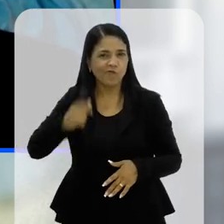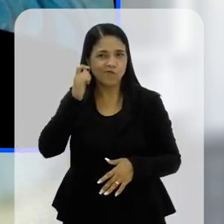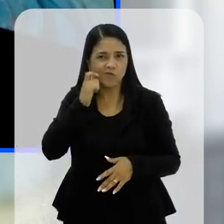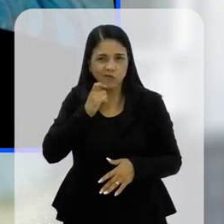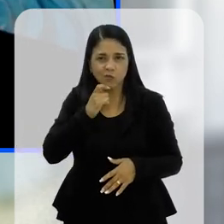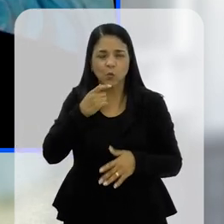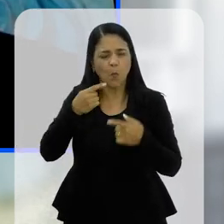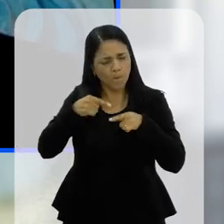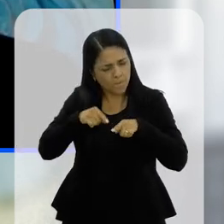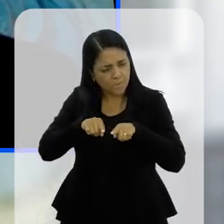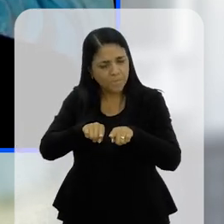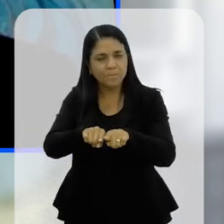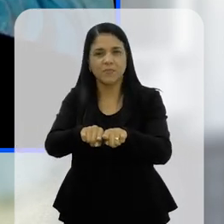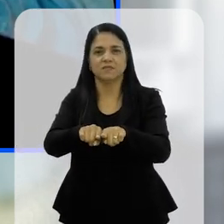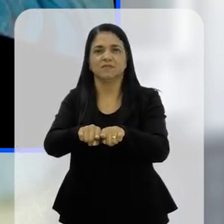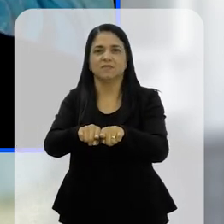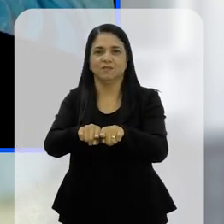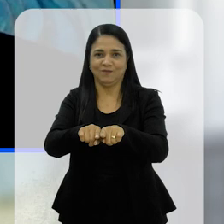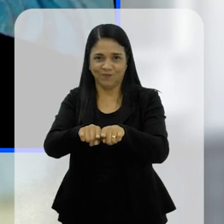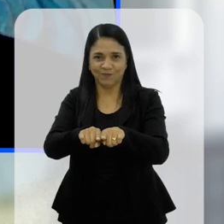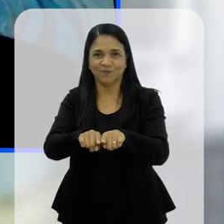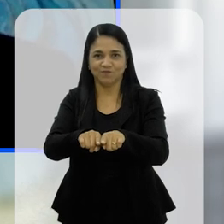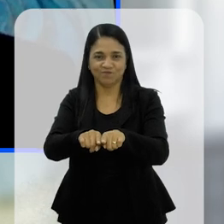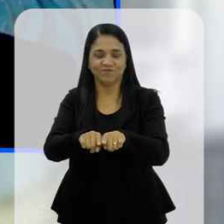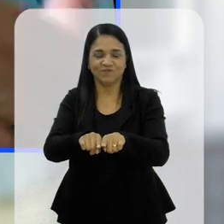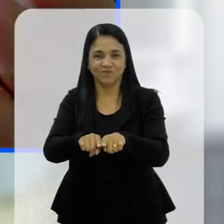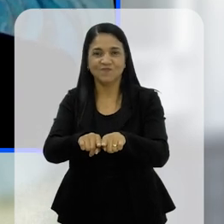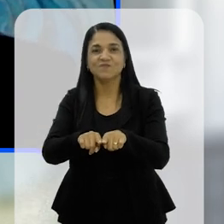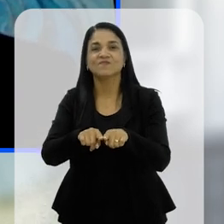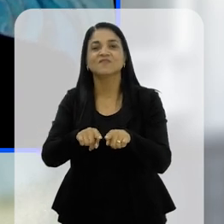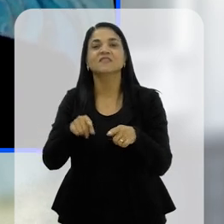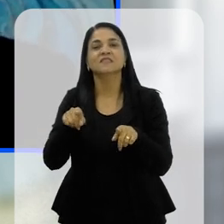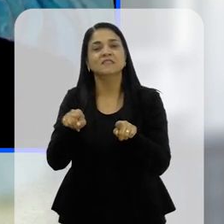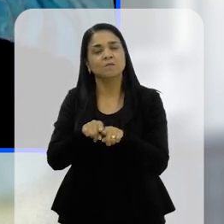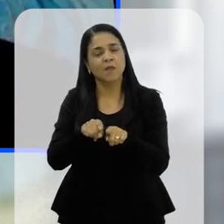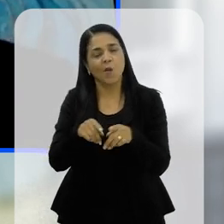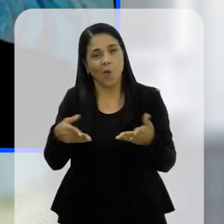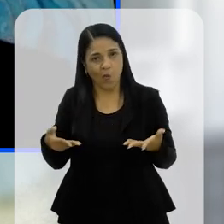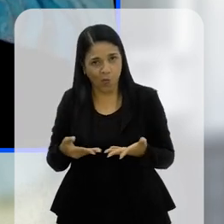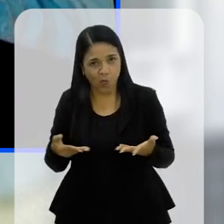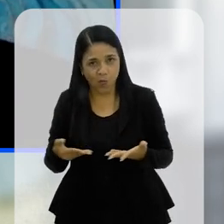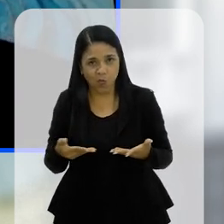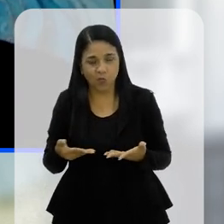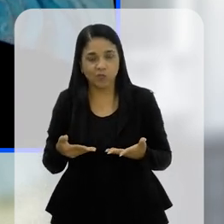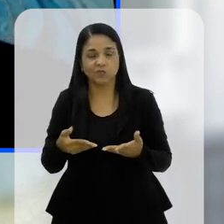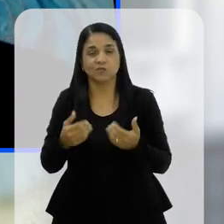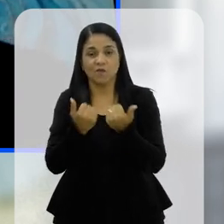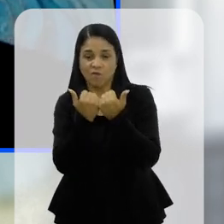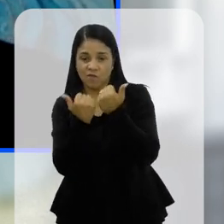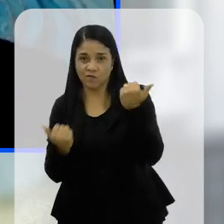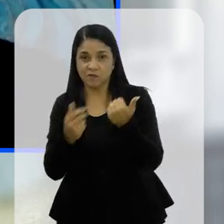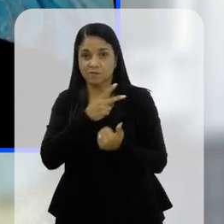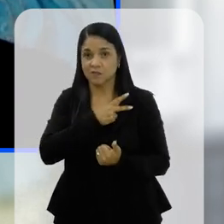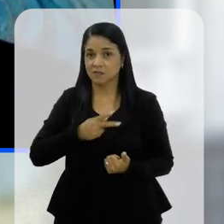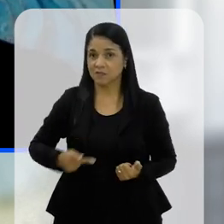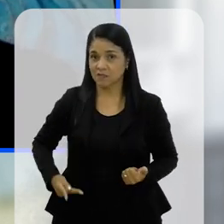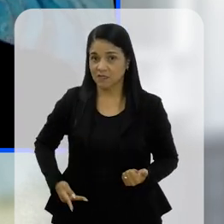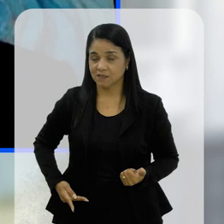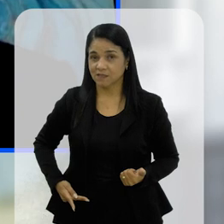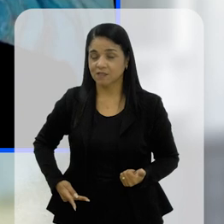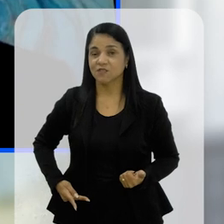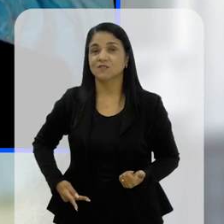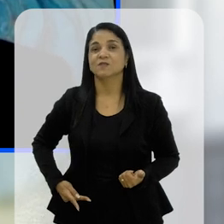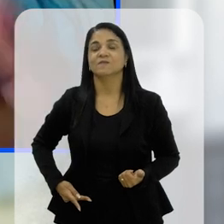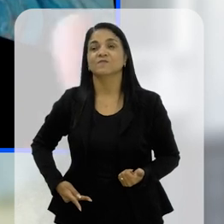governador muito parceiro da nossa causa. Nós temos aí hoje como vice-presidente,